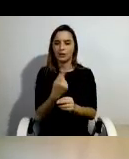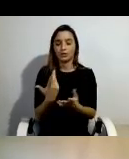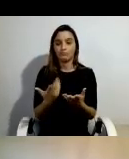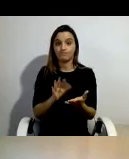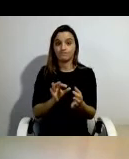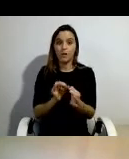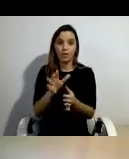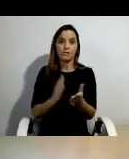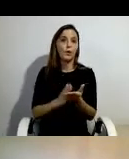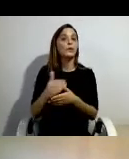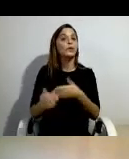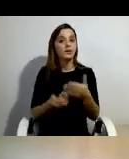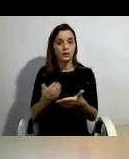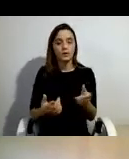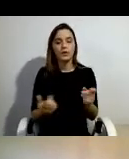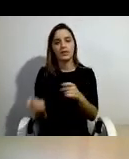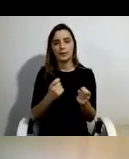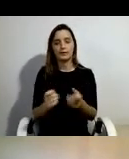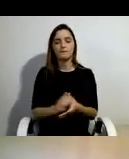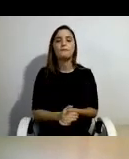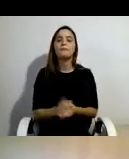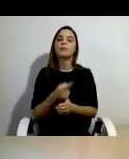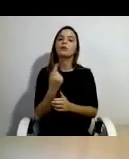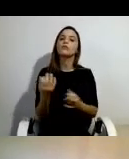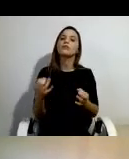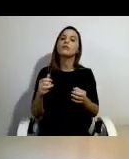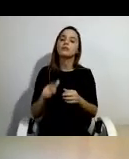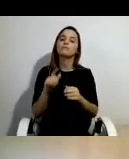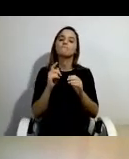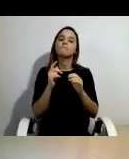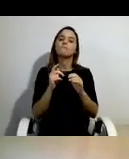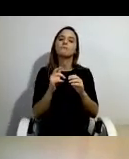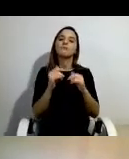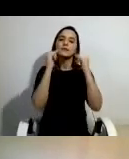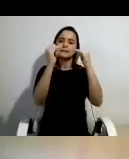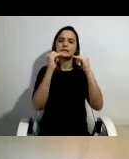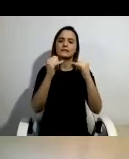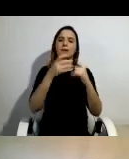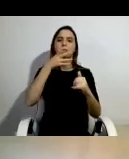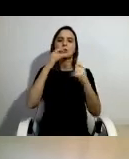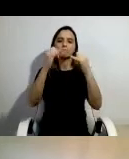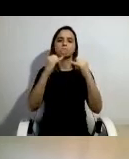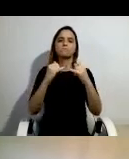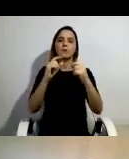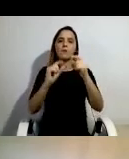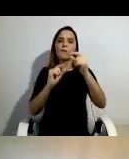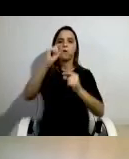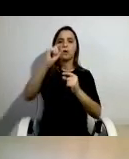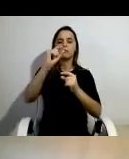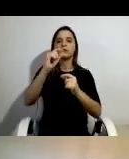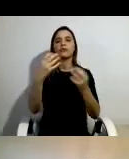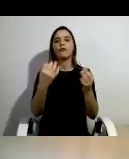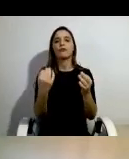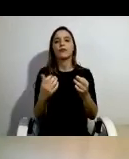esse debate. Nós trocámos aqui um bocadinho a ordem e optámos por fazer aqui este recorte, como dizem os colegas